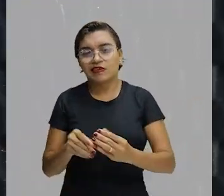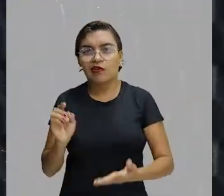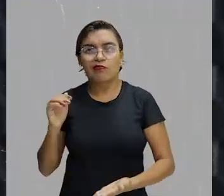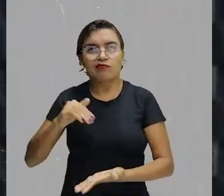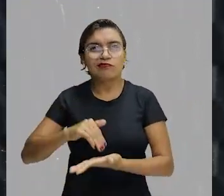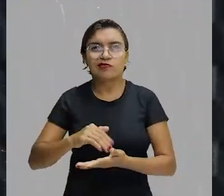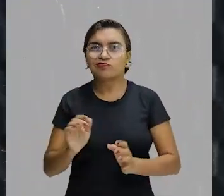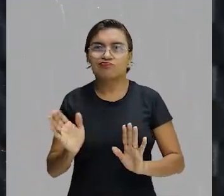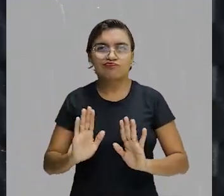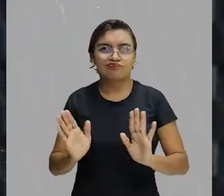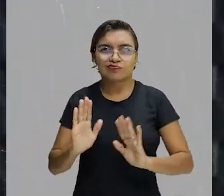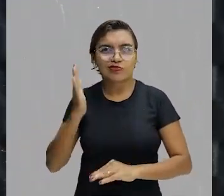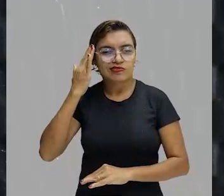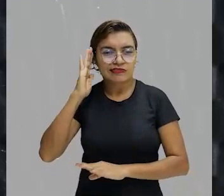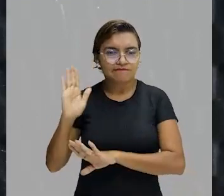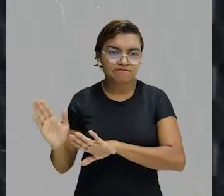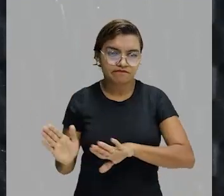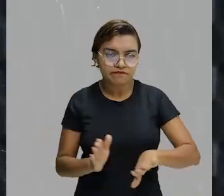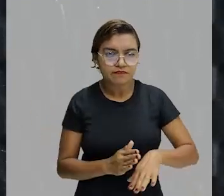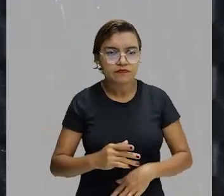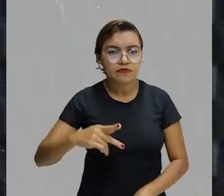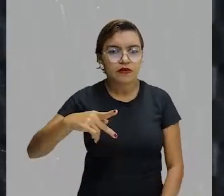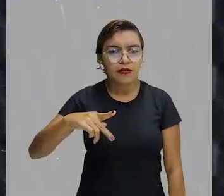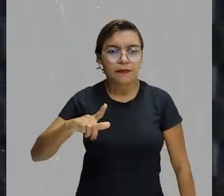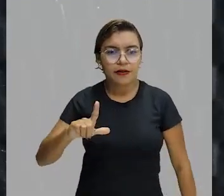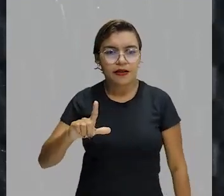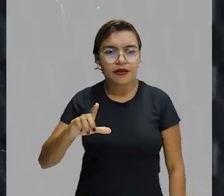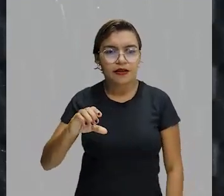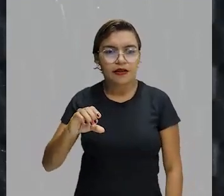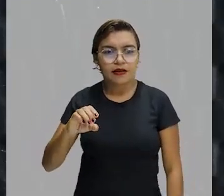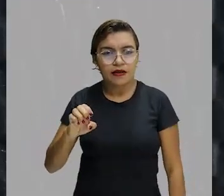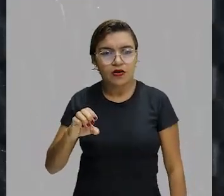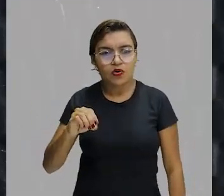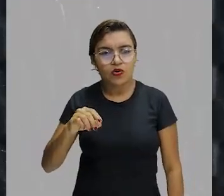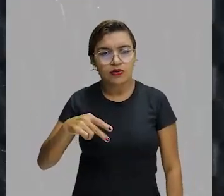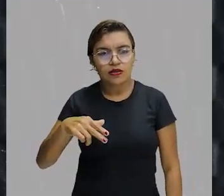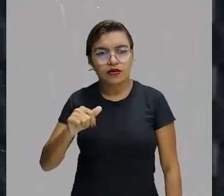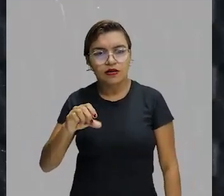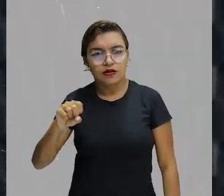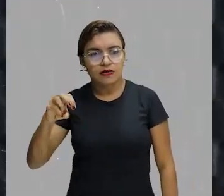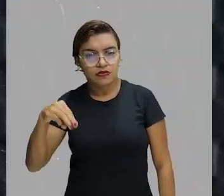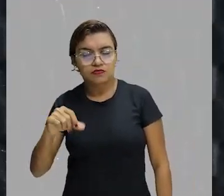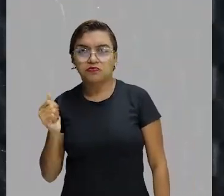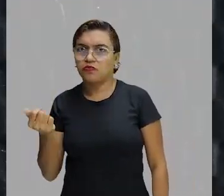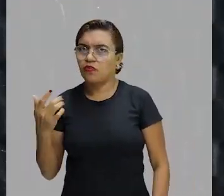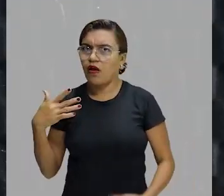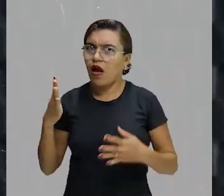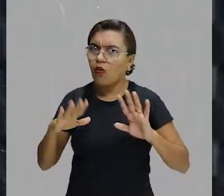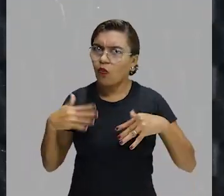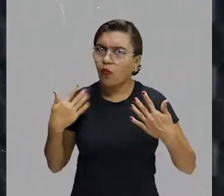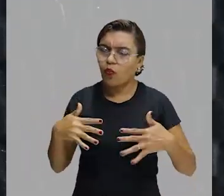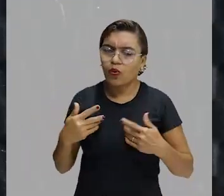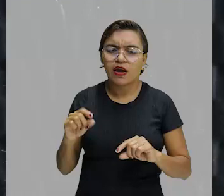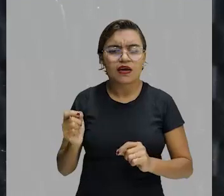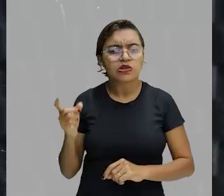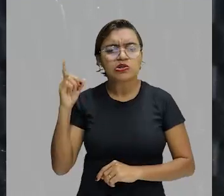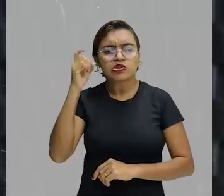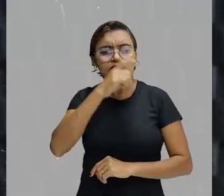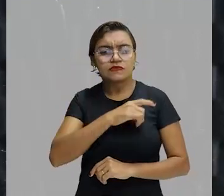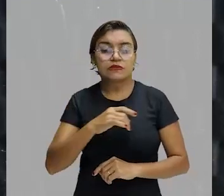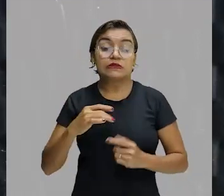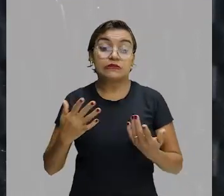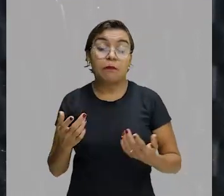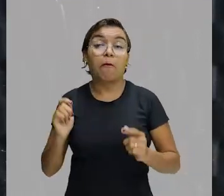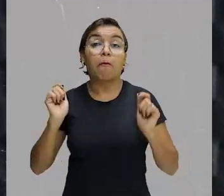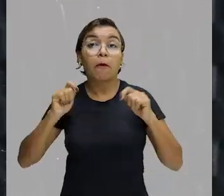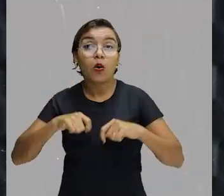Pleonasmo. Pleonasmo é a mesma coisa. Turma, tem o pleonasmo vicioso e o pleonasmo estilístico. Eu posso utilizar ele de forma